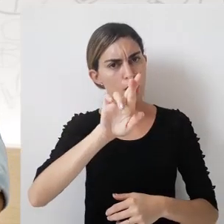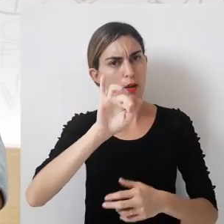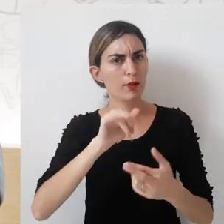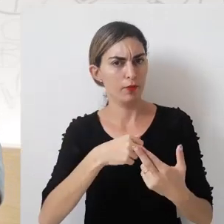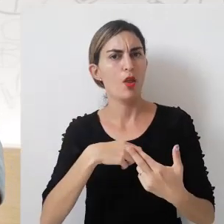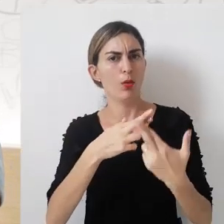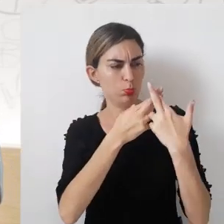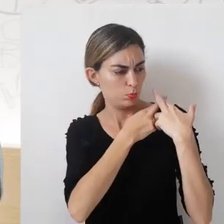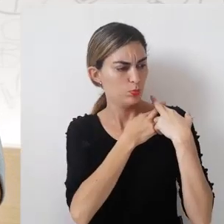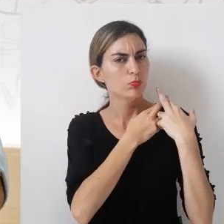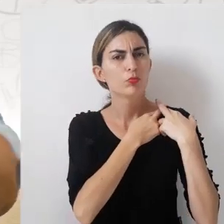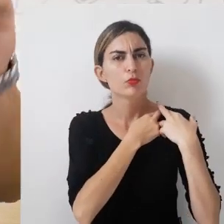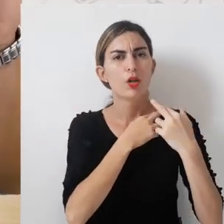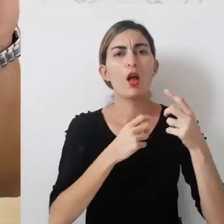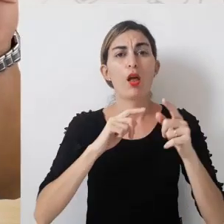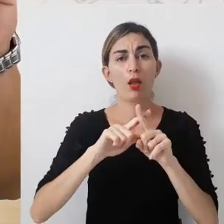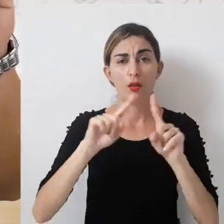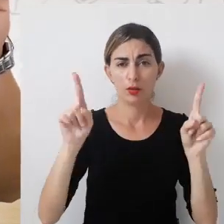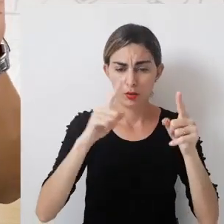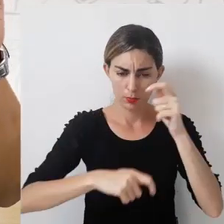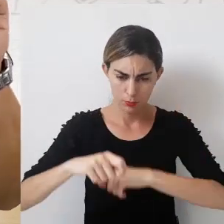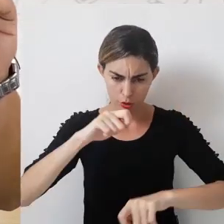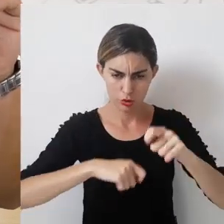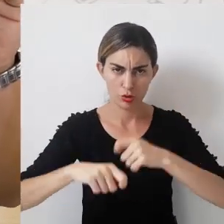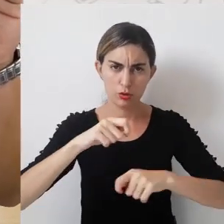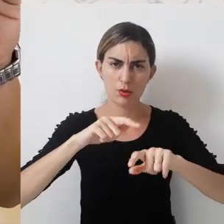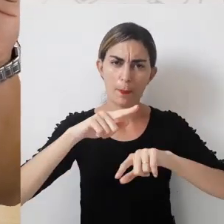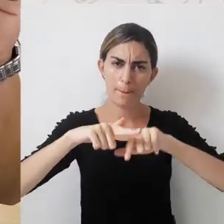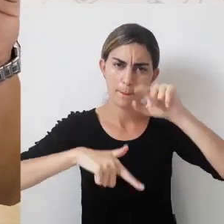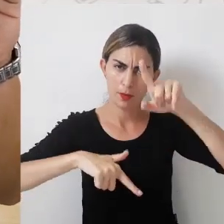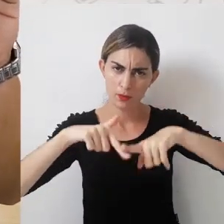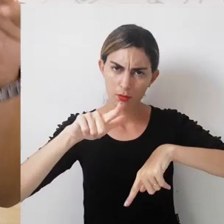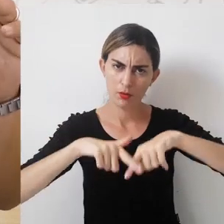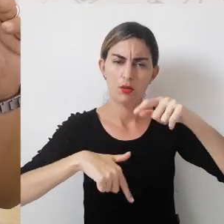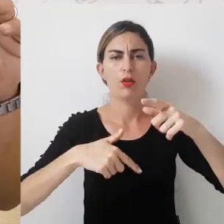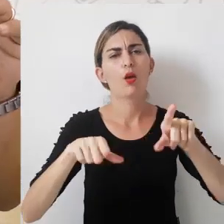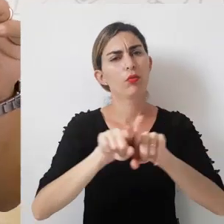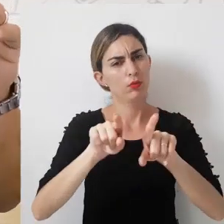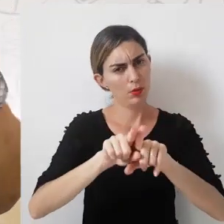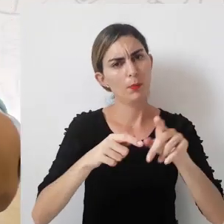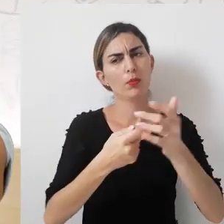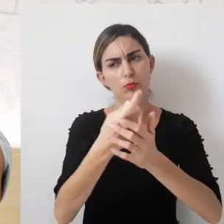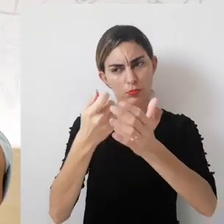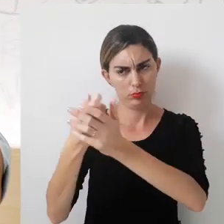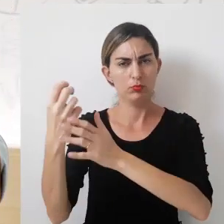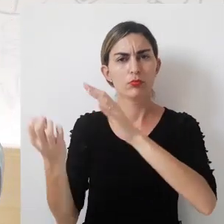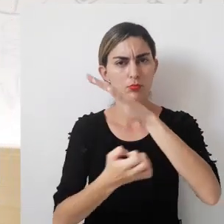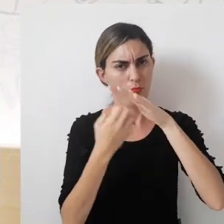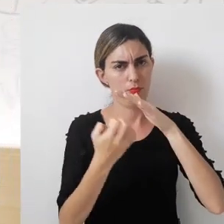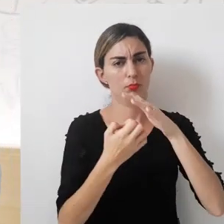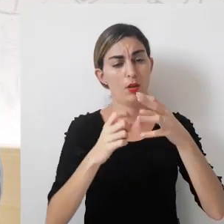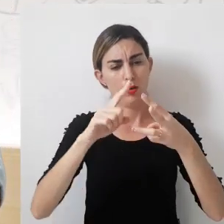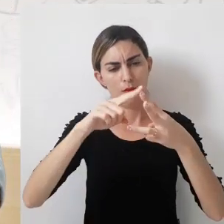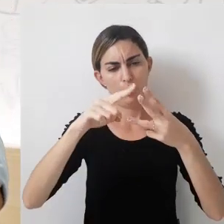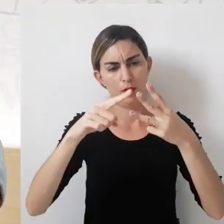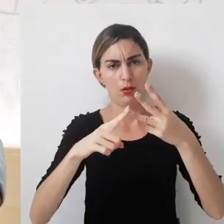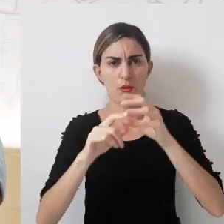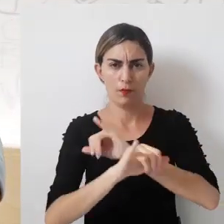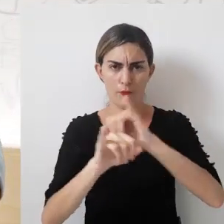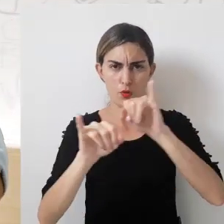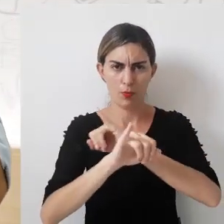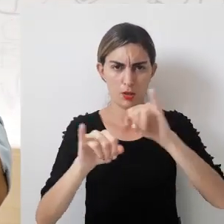acumular essa função. Além de administrar os materiais, ele pode ser o comprador da empresa. Trouxemos aqui três